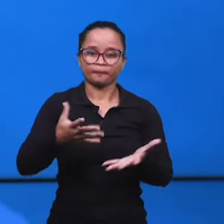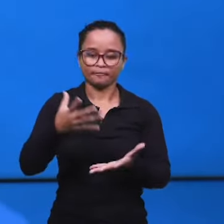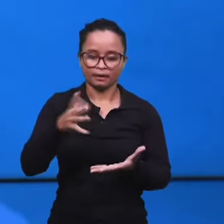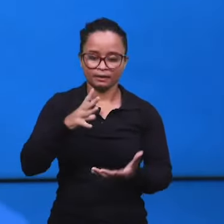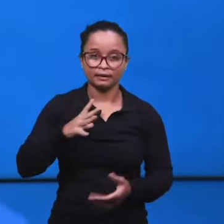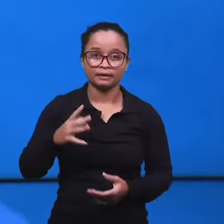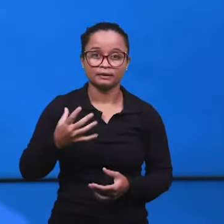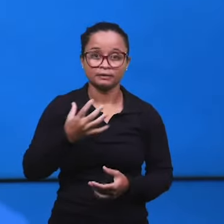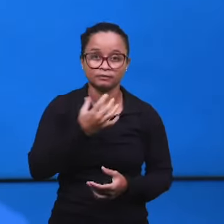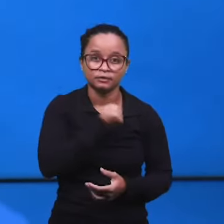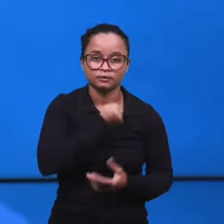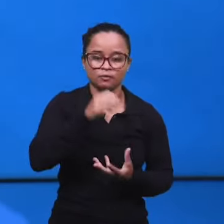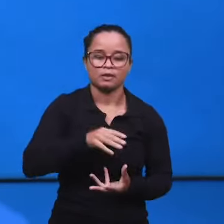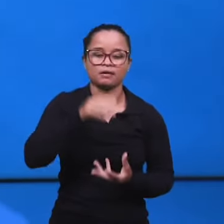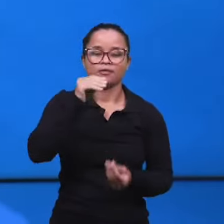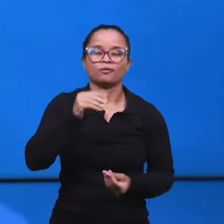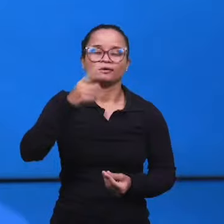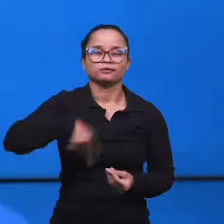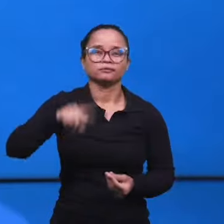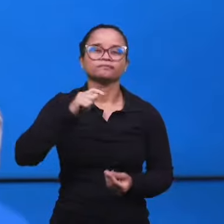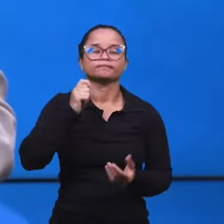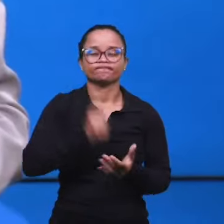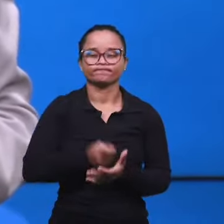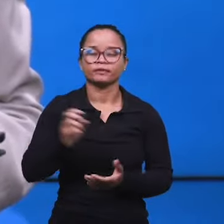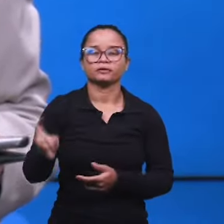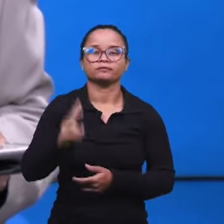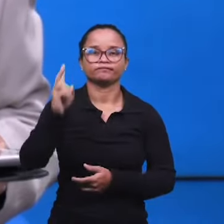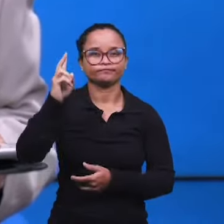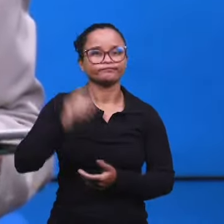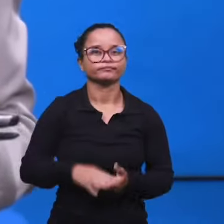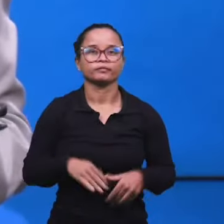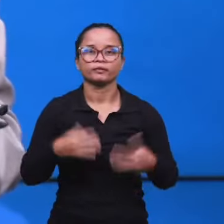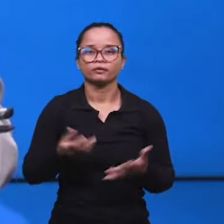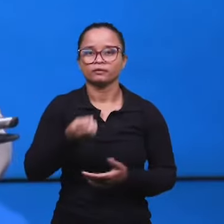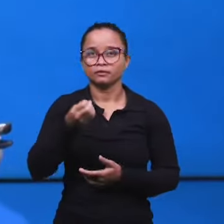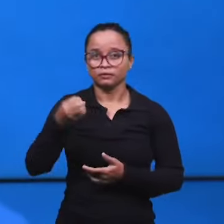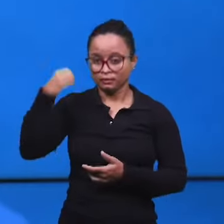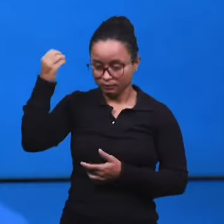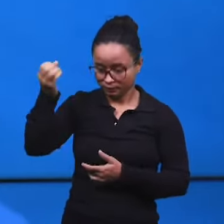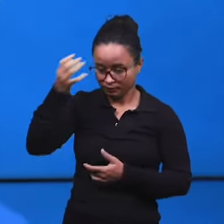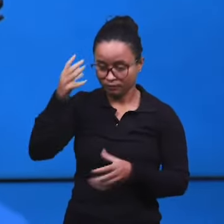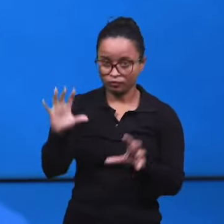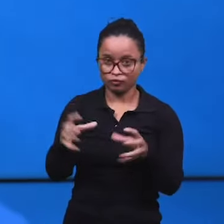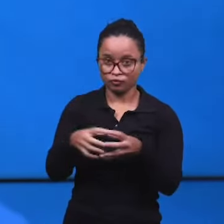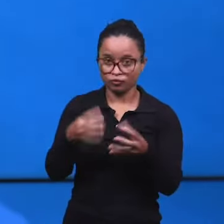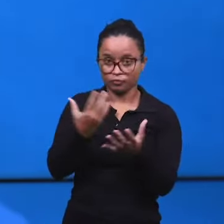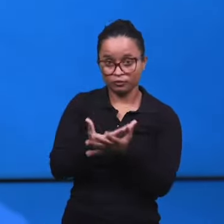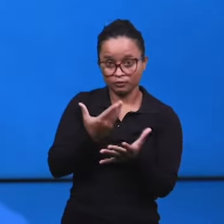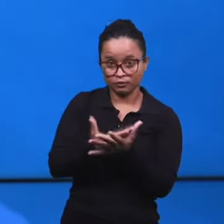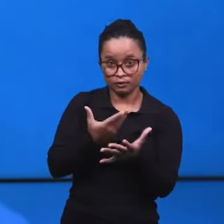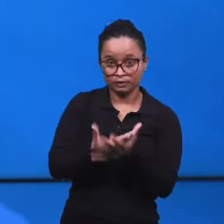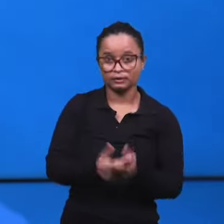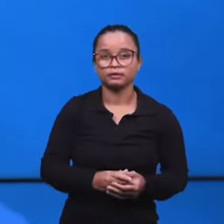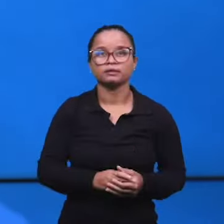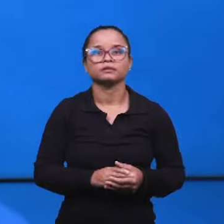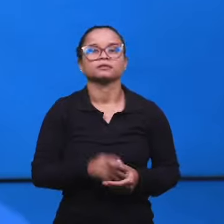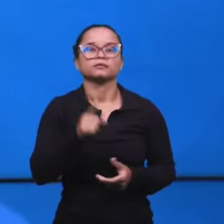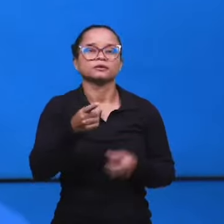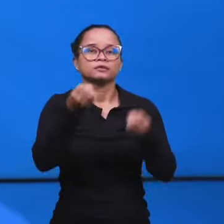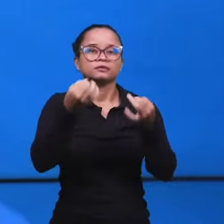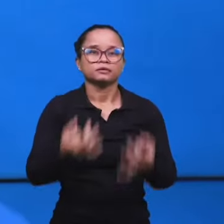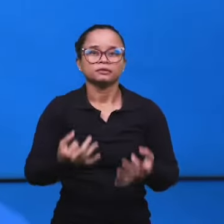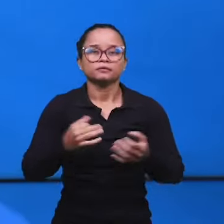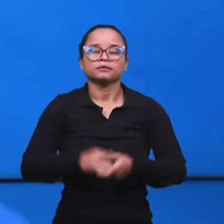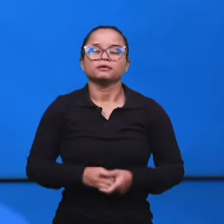redenção da nossa alma, custou isso, um alto preço, muito bem colocado. E foi boa realmente a revelação, o grupo estudando, né, a palavra, como você